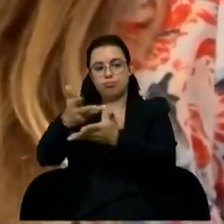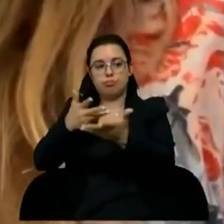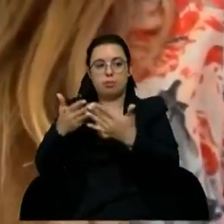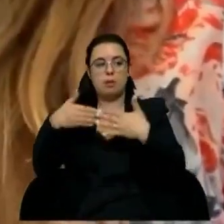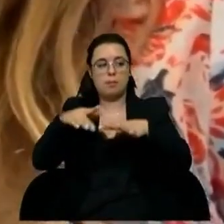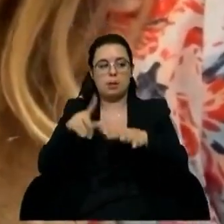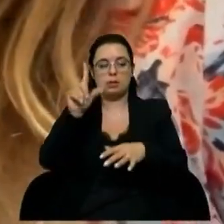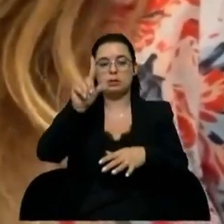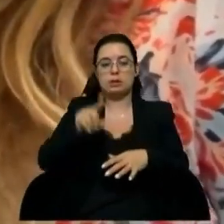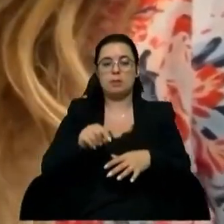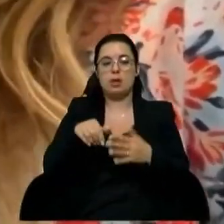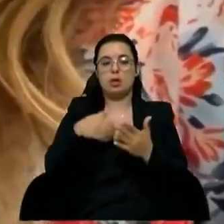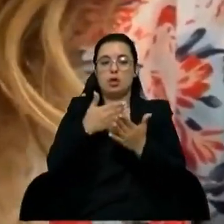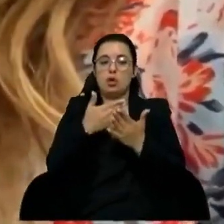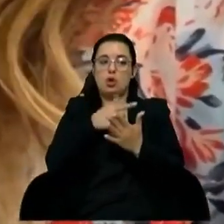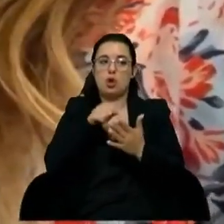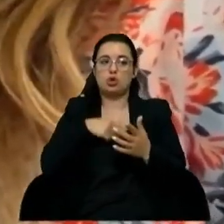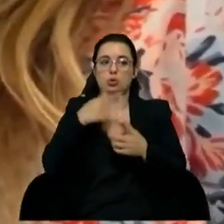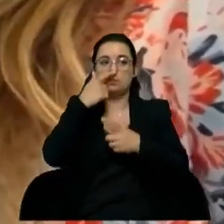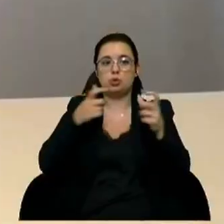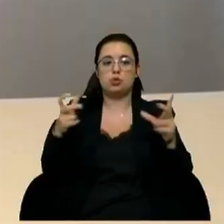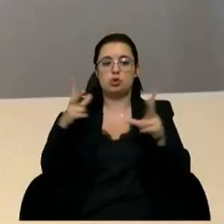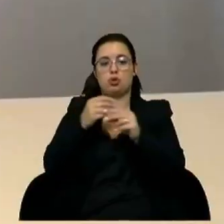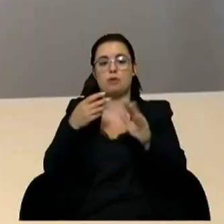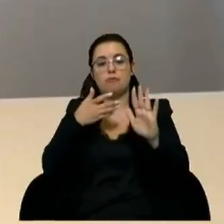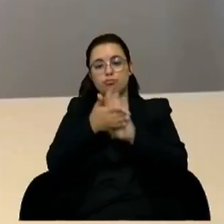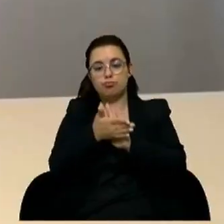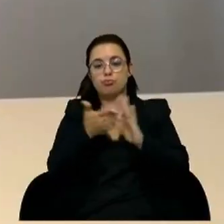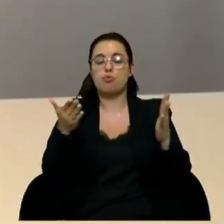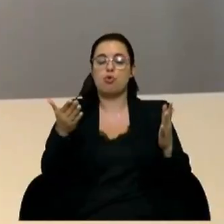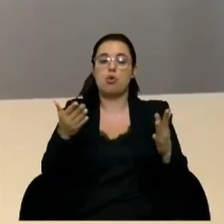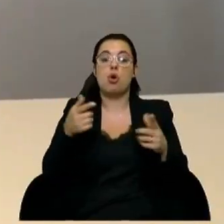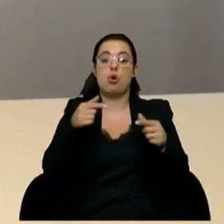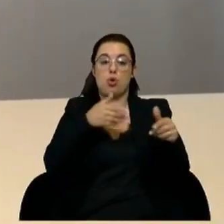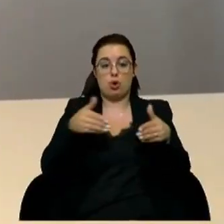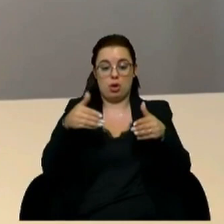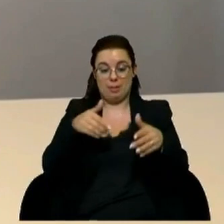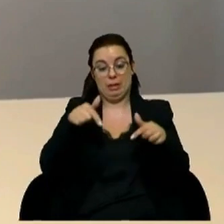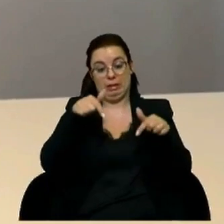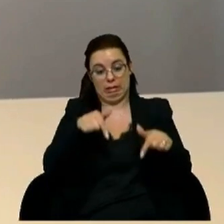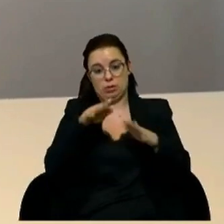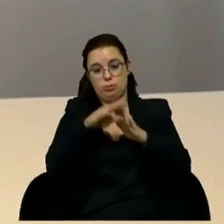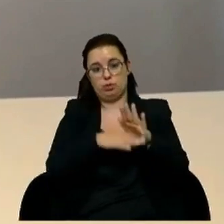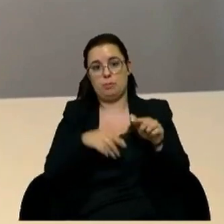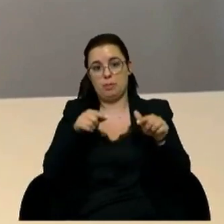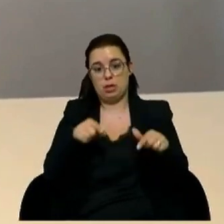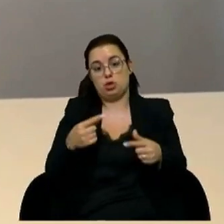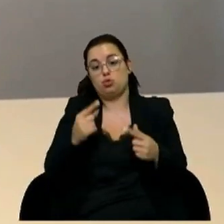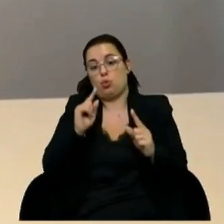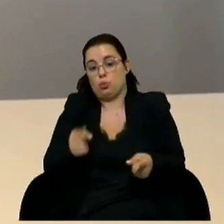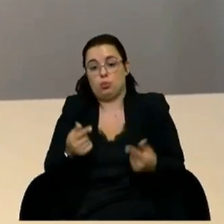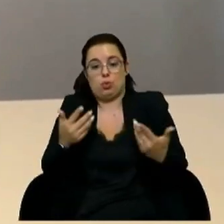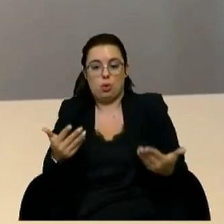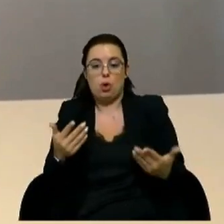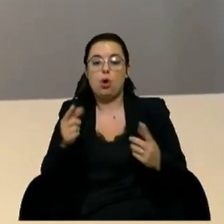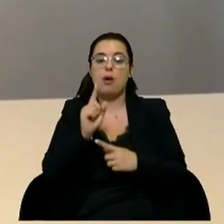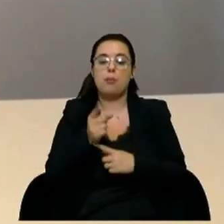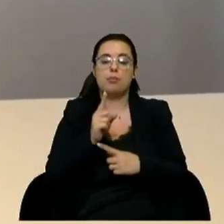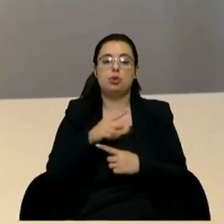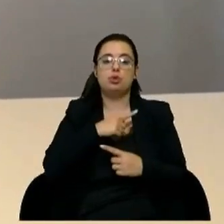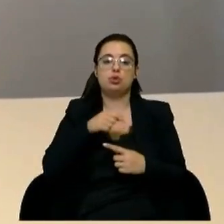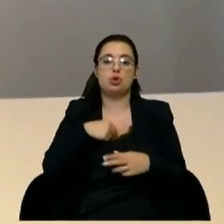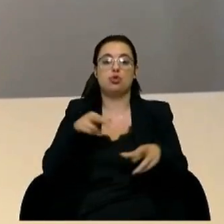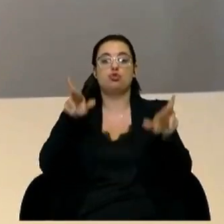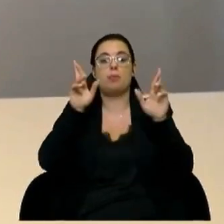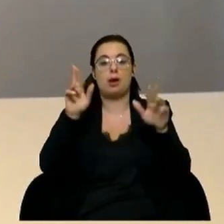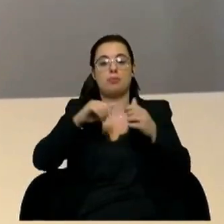damos suporte às novas pessoas que estão a entrar. O carinho do Upskill e o Upskilling ainda agora a começar por isso contamos